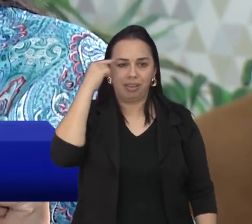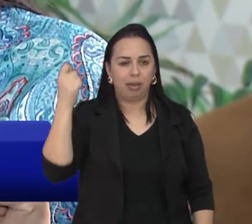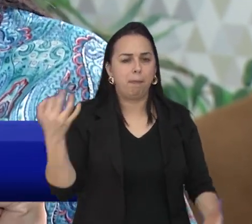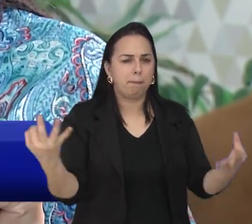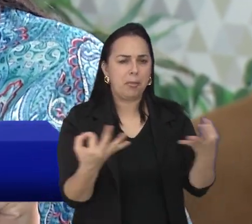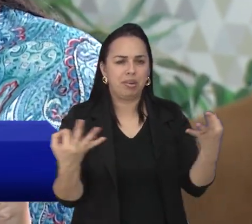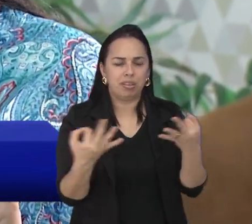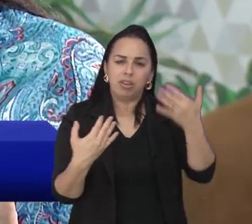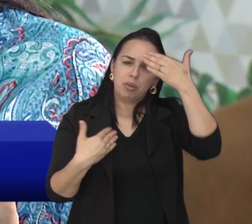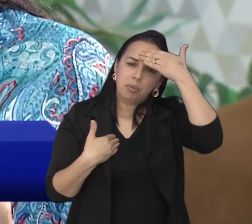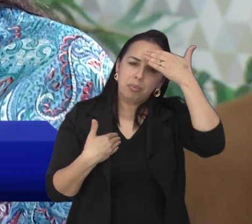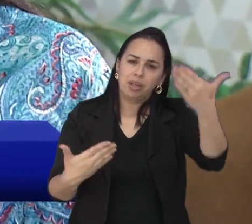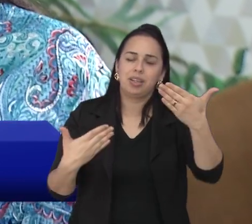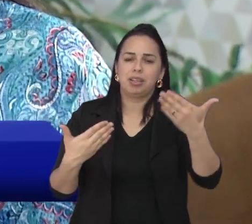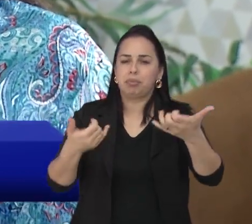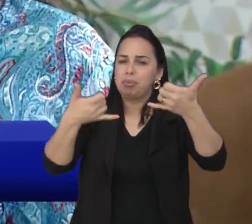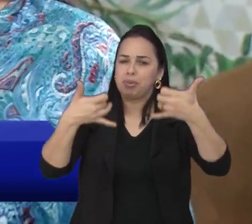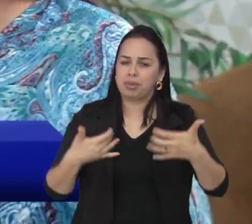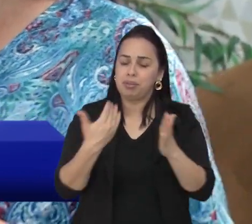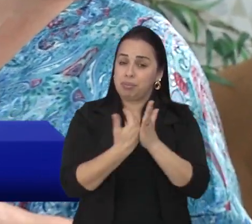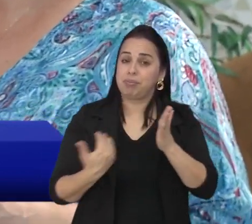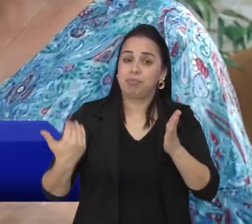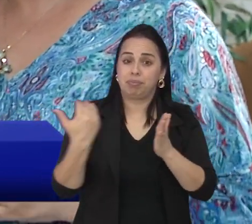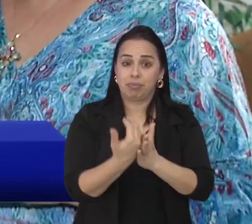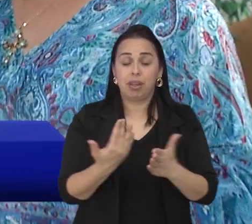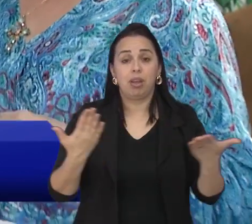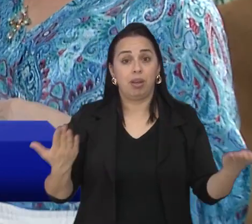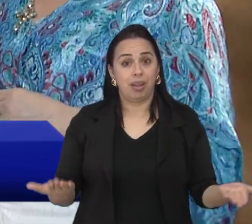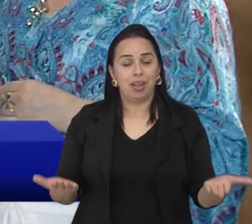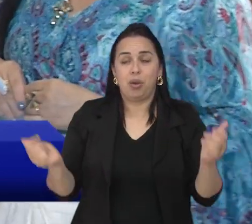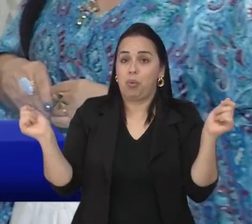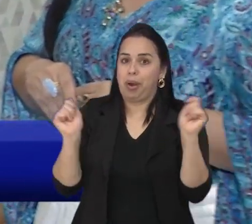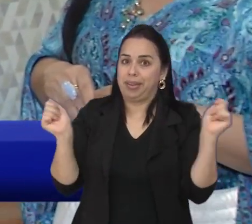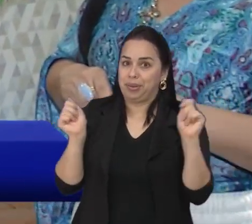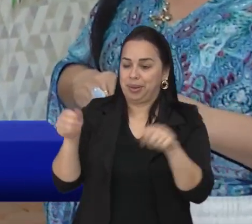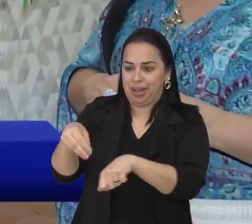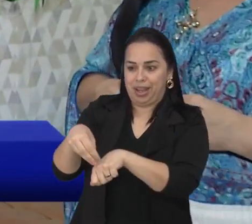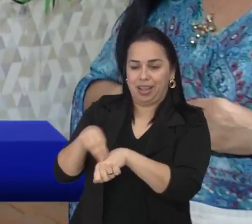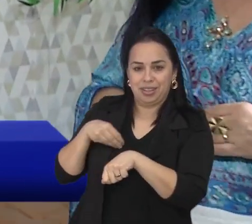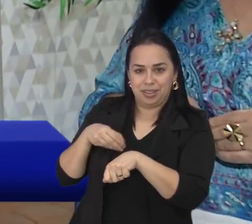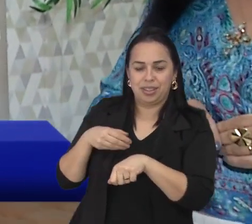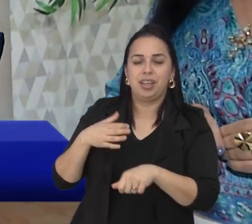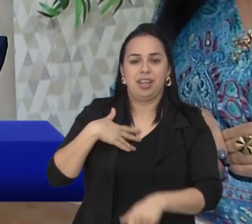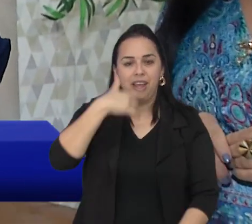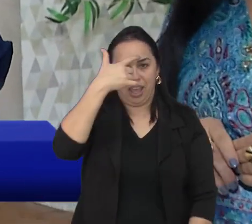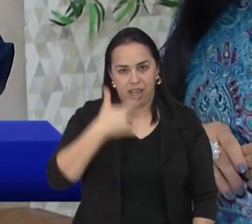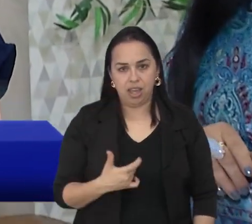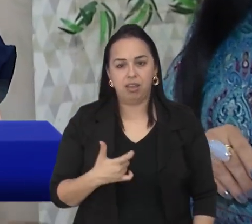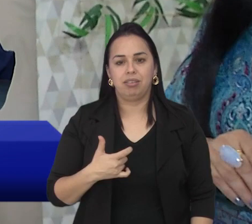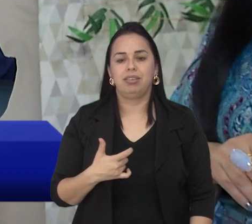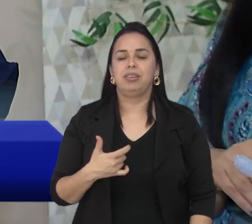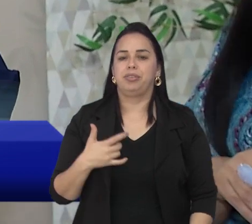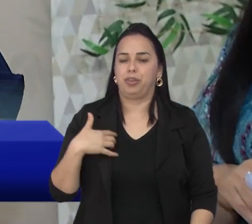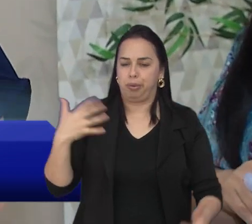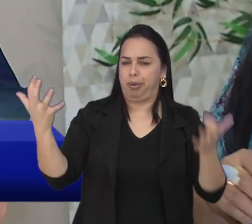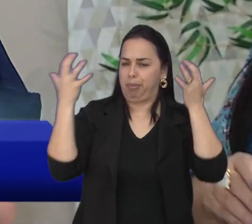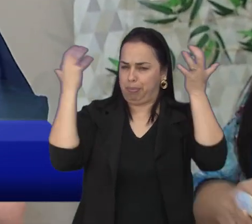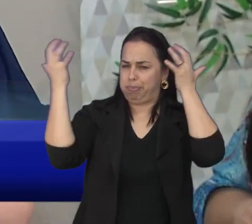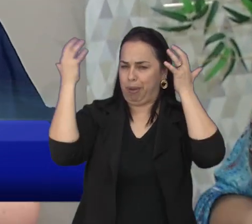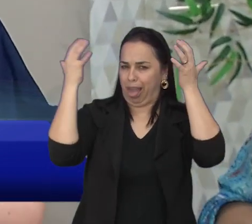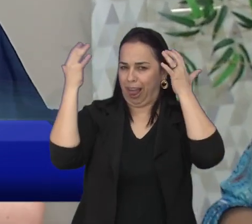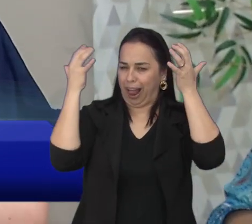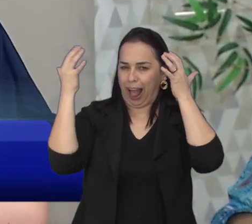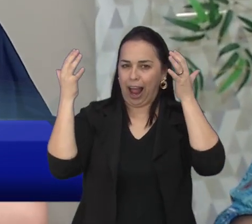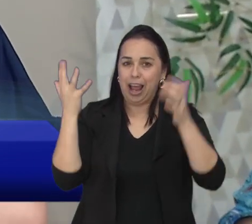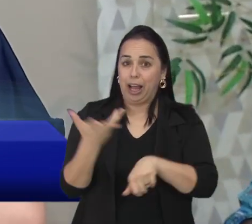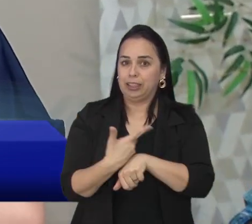um ósseo criativo. Perfeito, Renata. Muito obrigada pelo esclarecimento. Olha, Guerra, eu adorei essa ideia do flow. Eu sou uma pessoa que fica